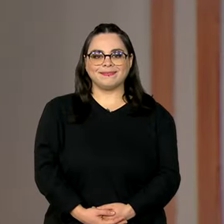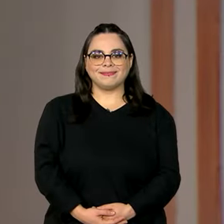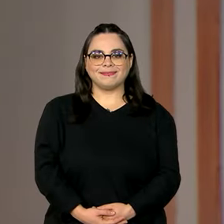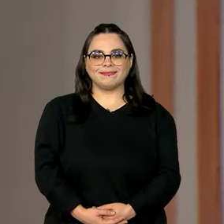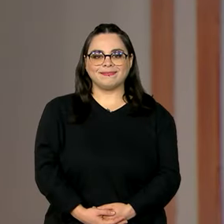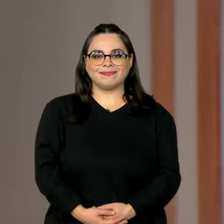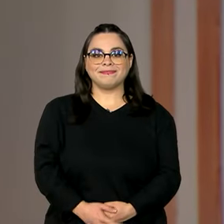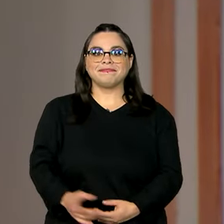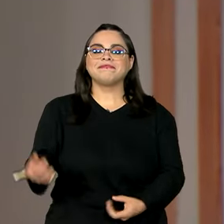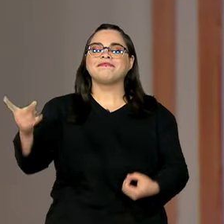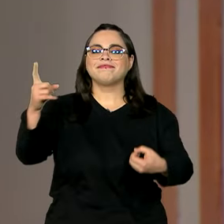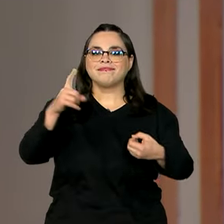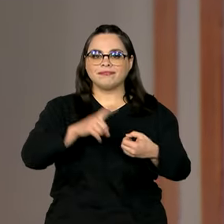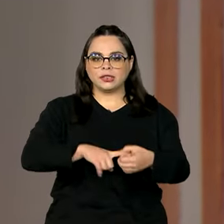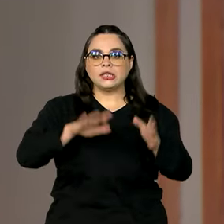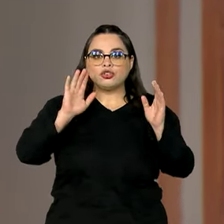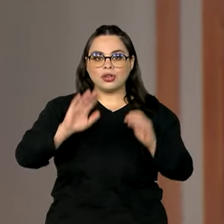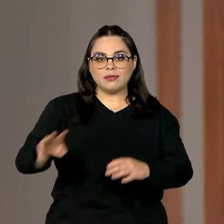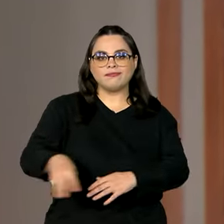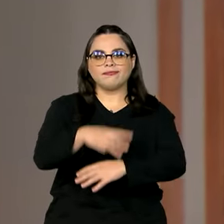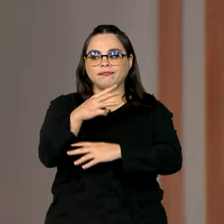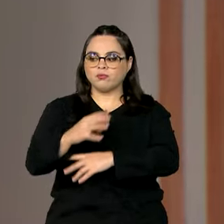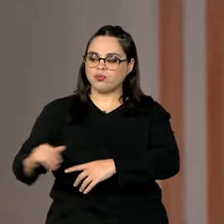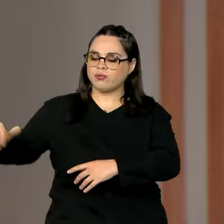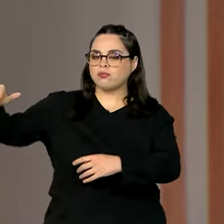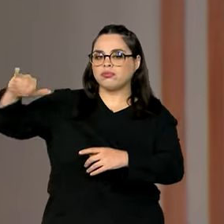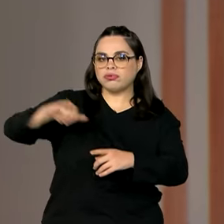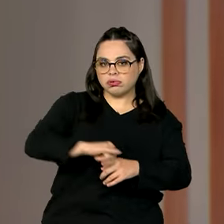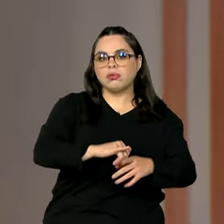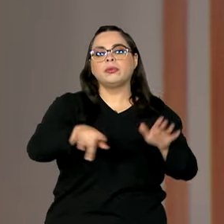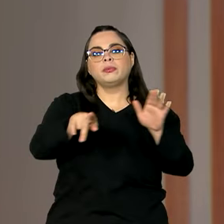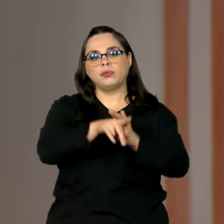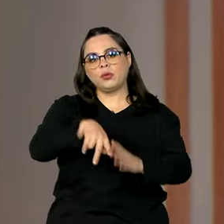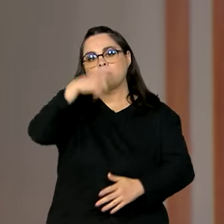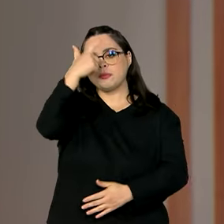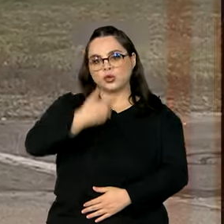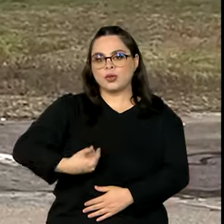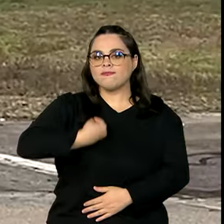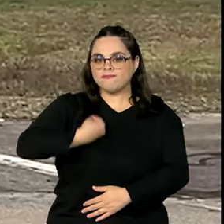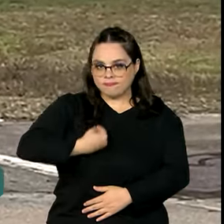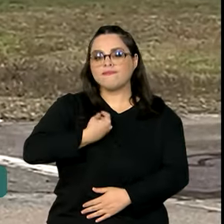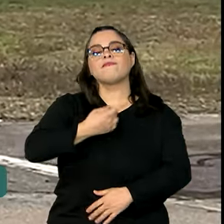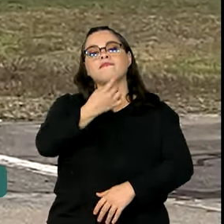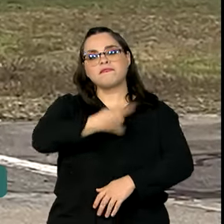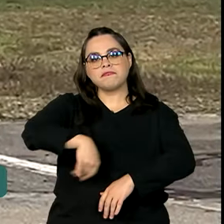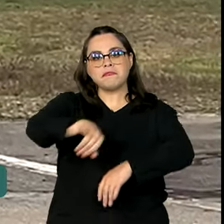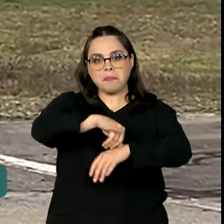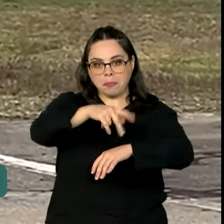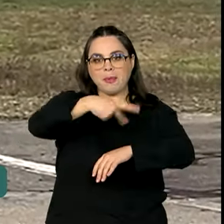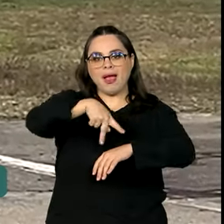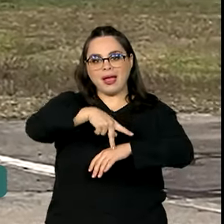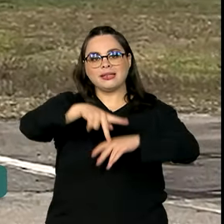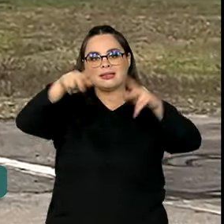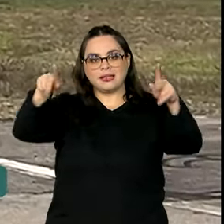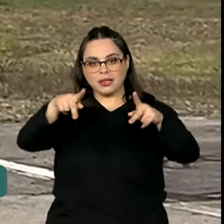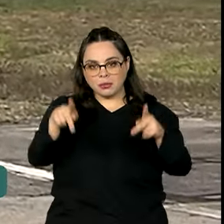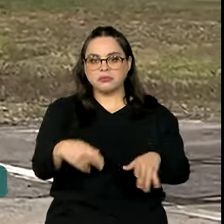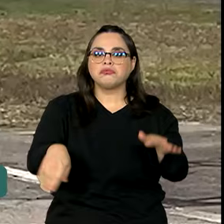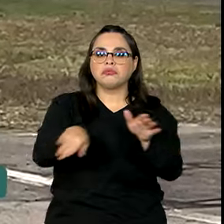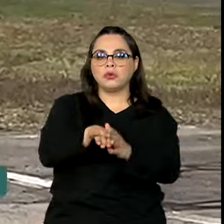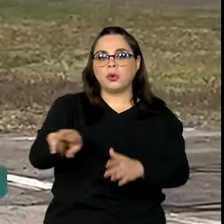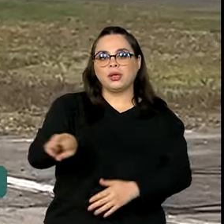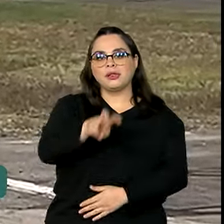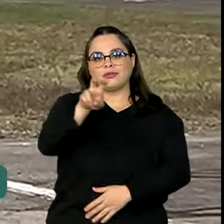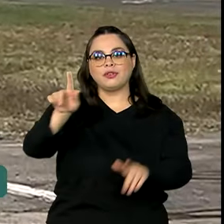Estamos de volta e o terceiro voo de repatriação dos brasileiros vindos do Líbano chegou nesta quinta-feira em